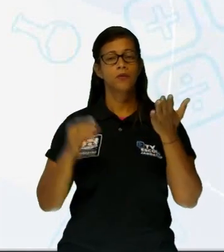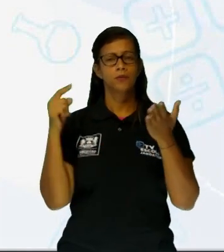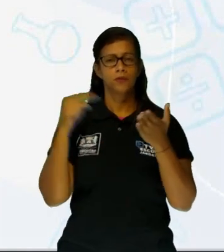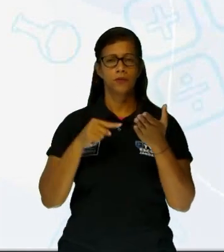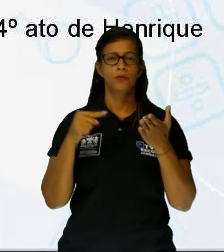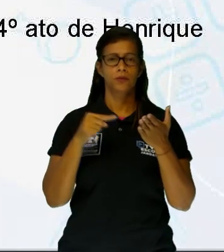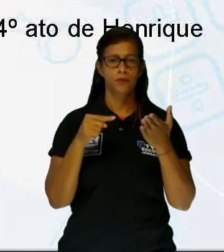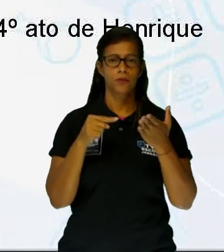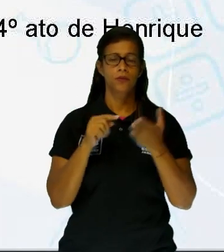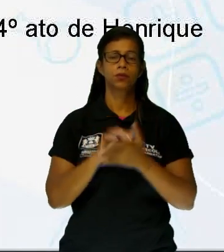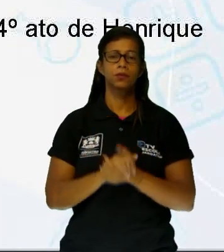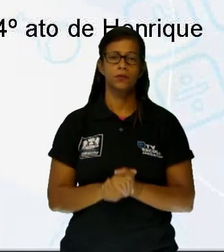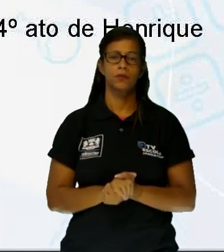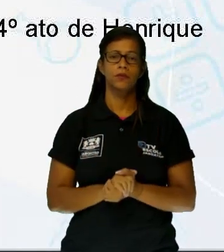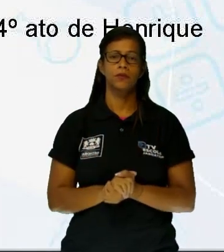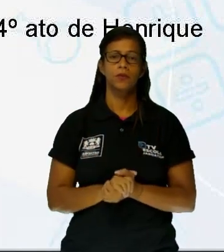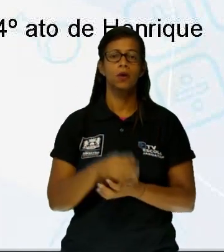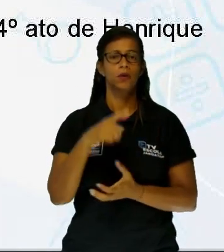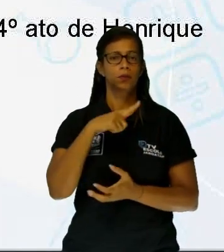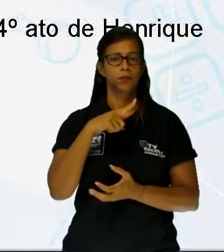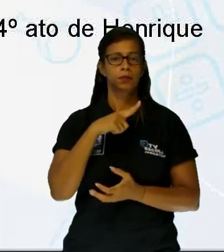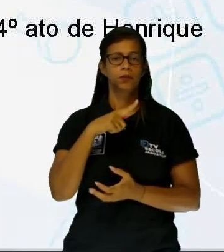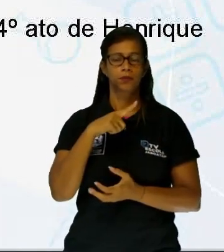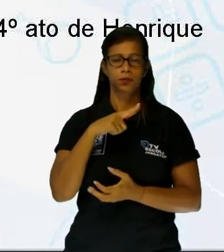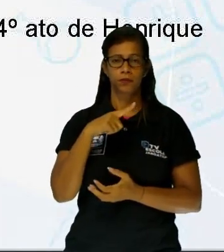a gente vai encontrar aqui o seguinte.